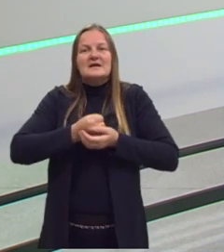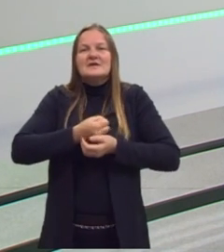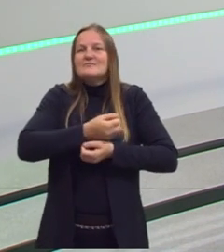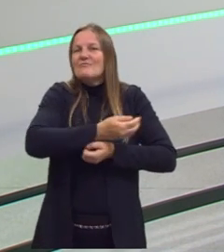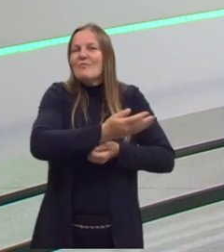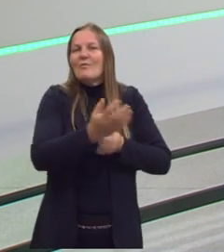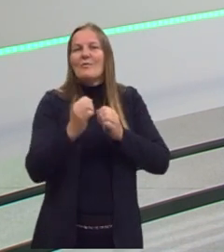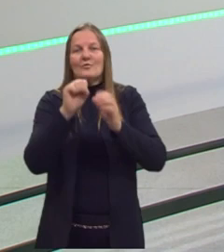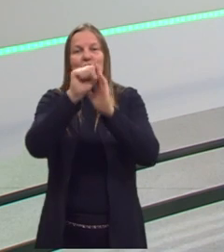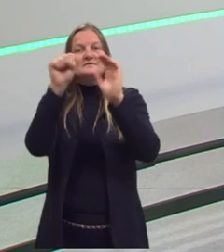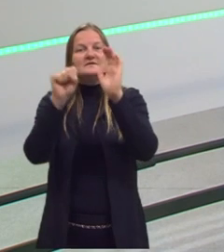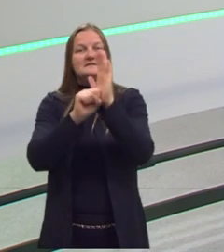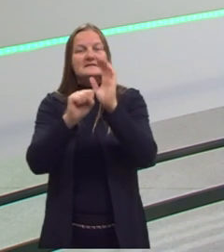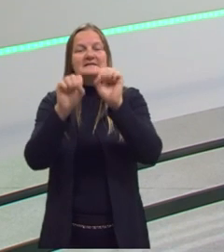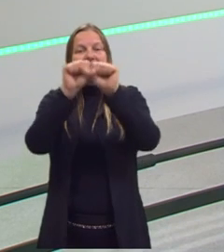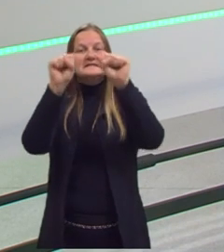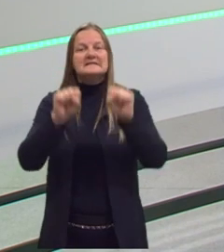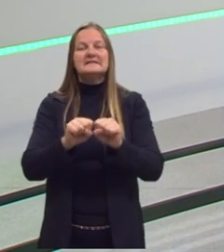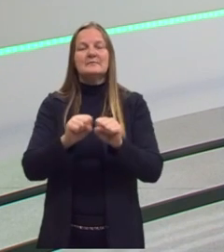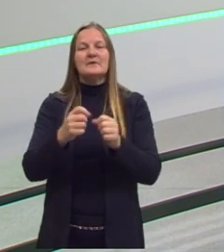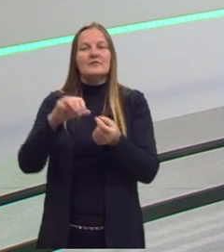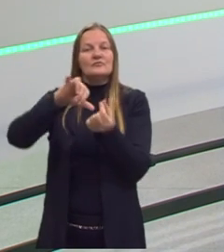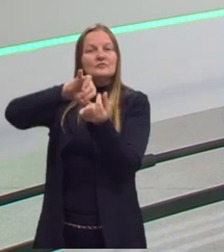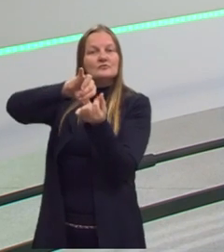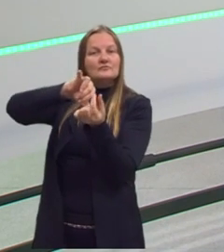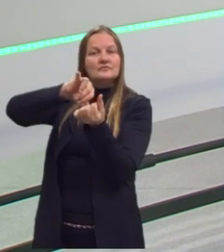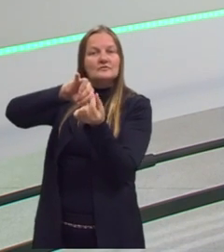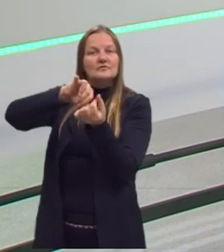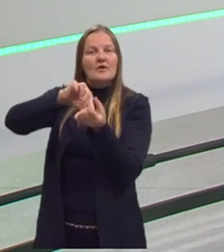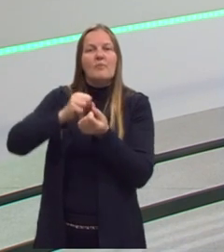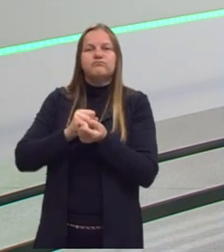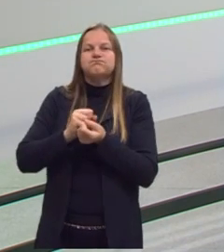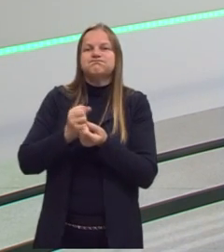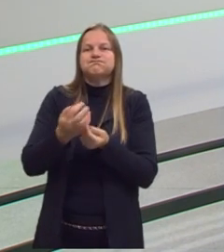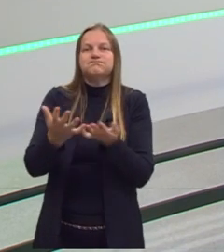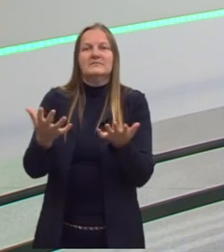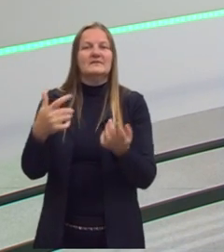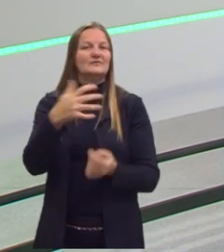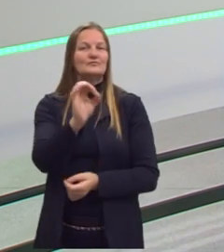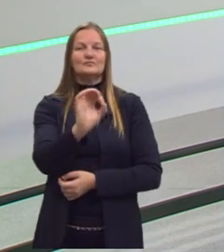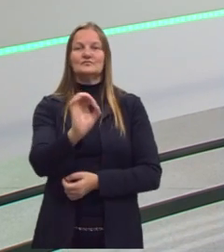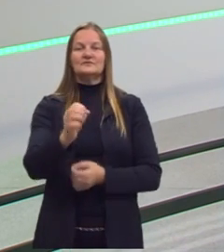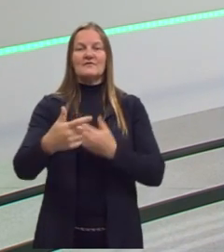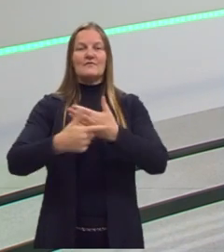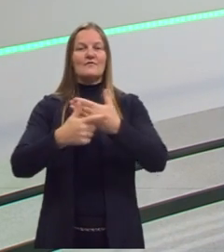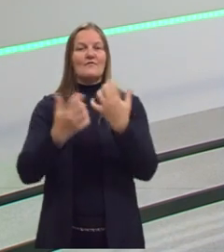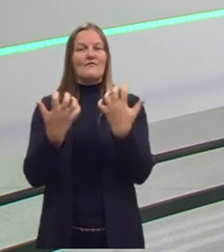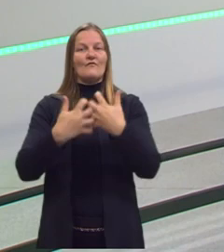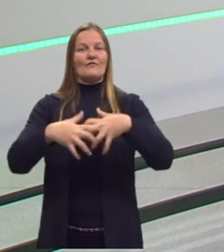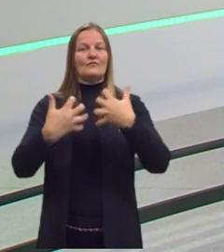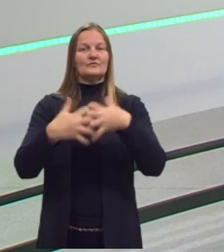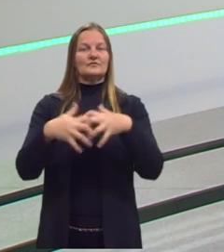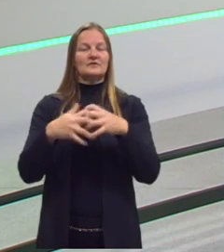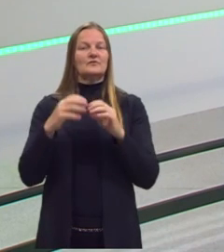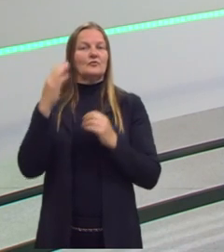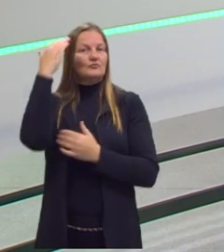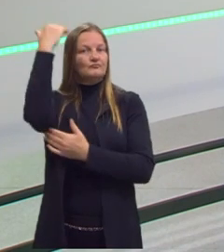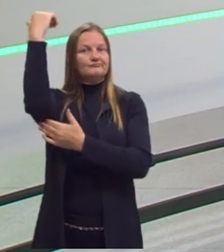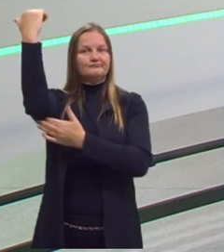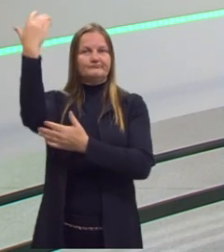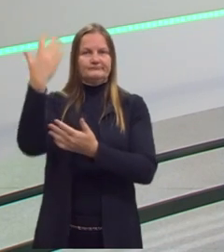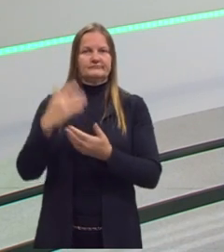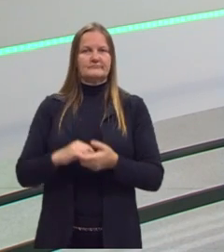esse sistema. E se o capitalismo não tivesse se espalhado, ele provavelmente não teria funcionado, ele não teria tido sucesso.